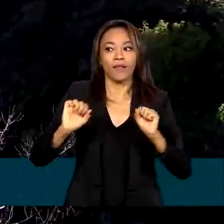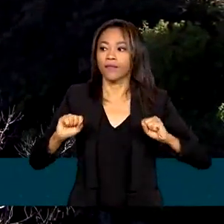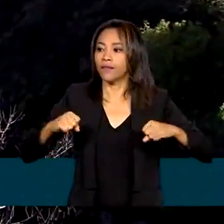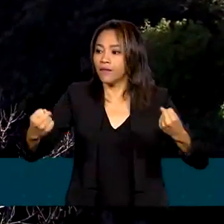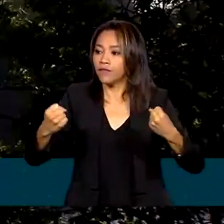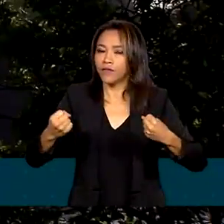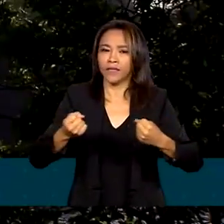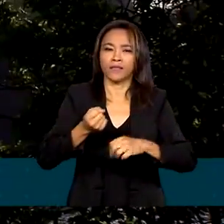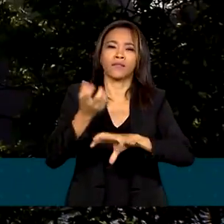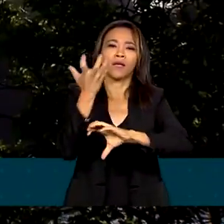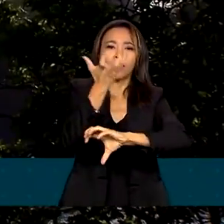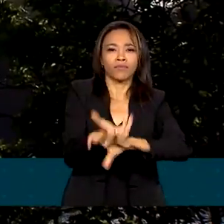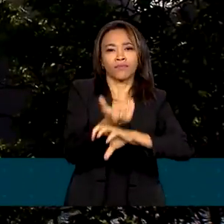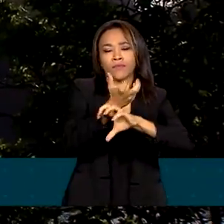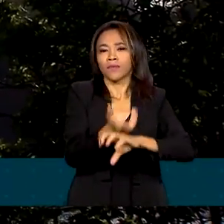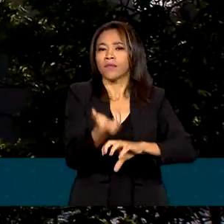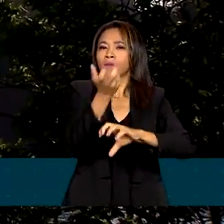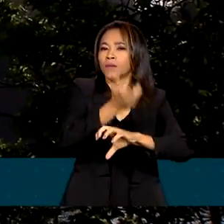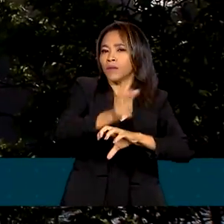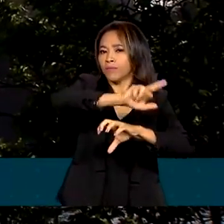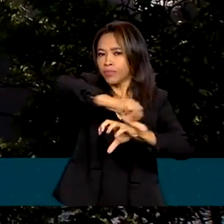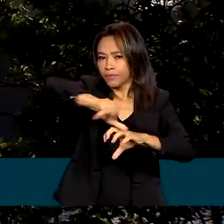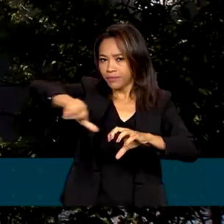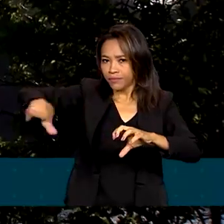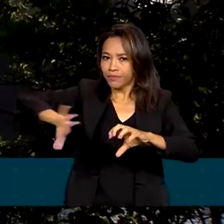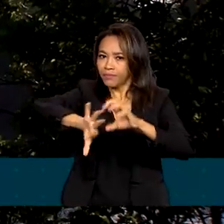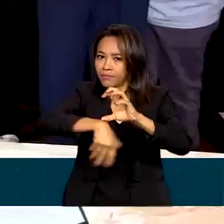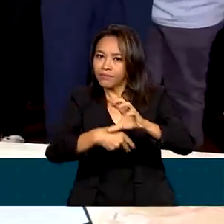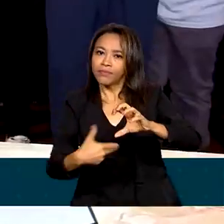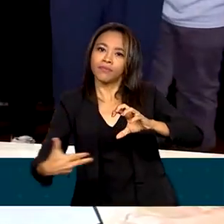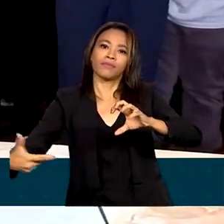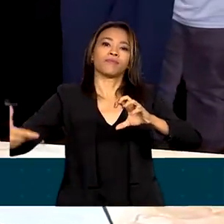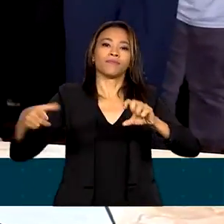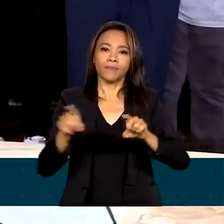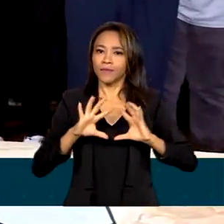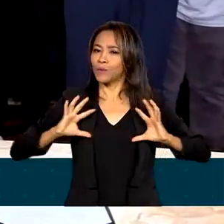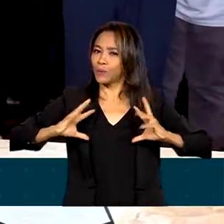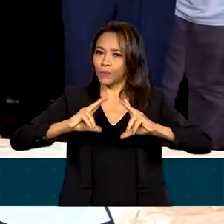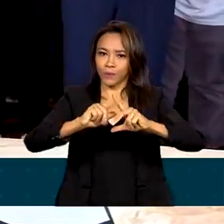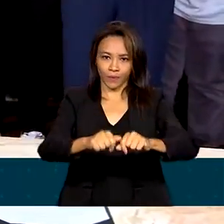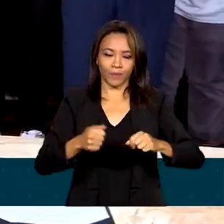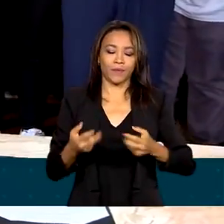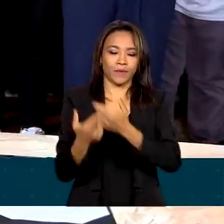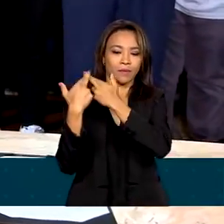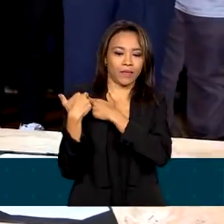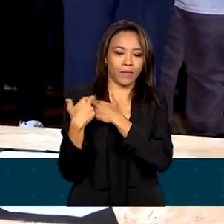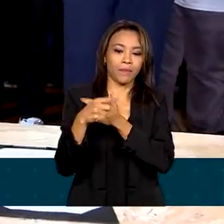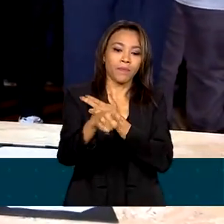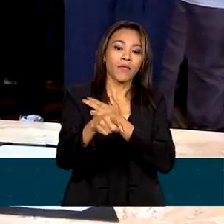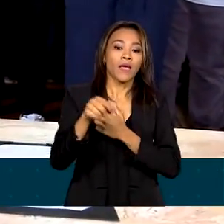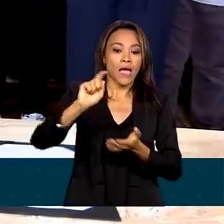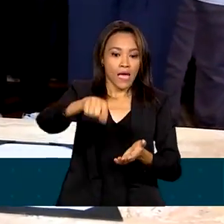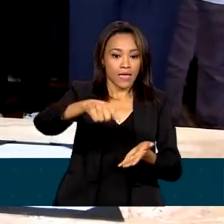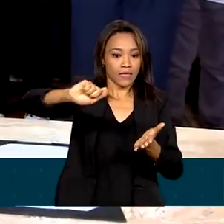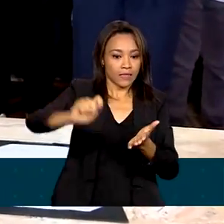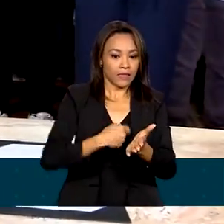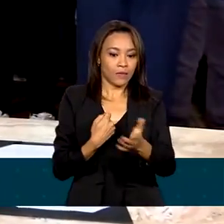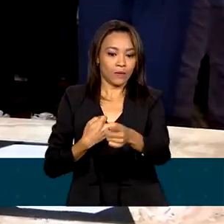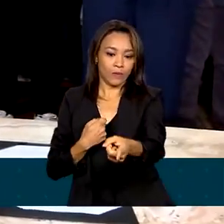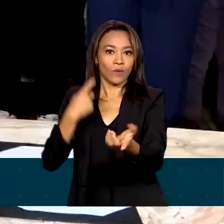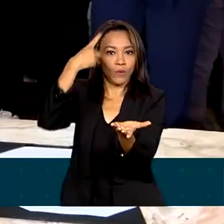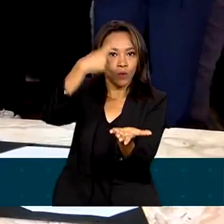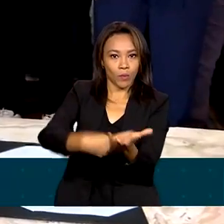biodiversidade até o planejamento territorial do arquipélago. A cerimônia de assinatura da homologação do acordo